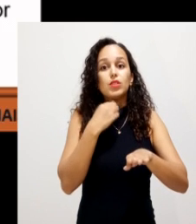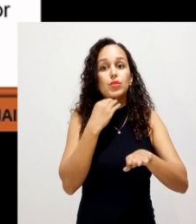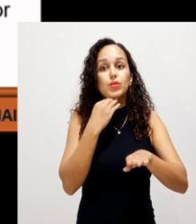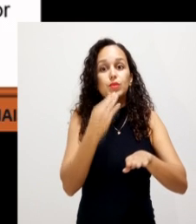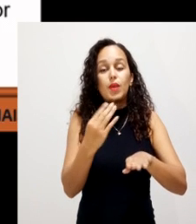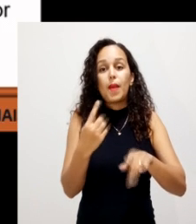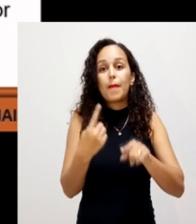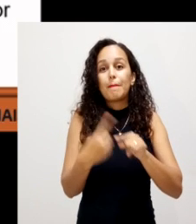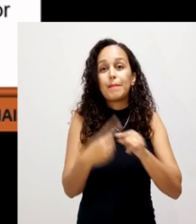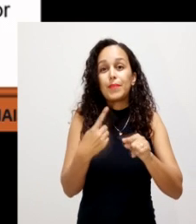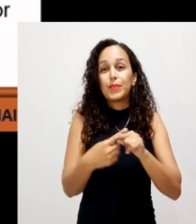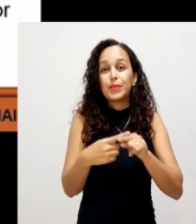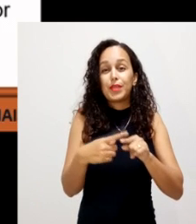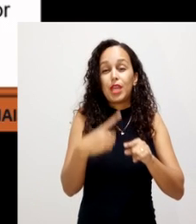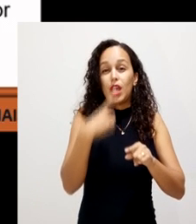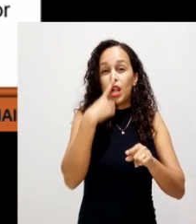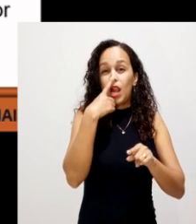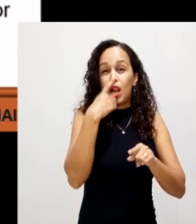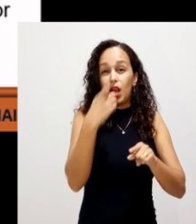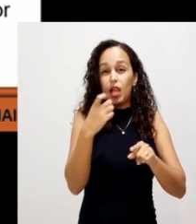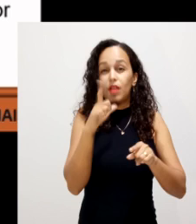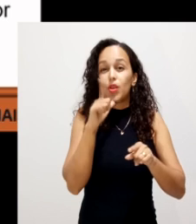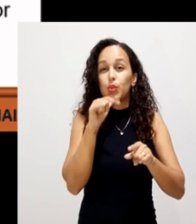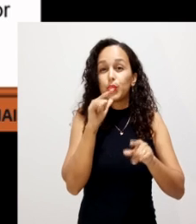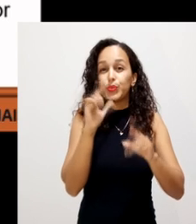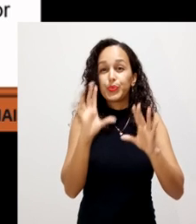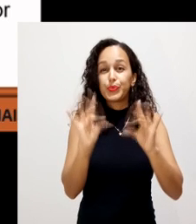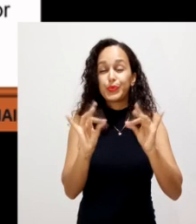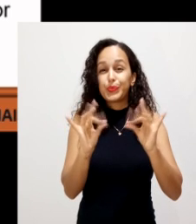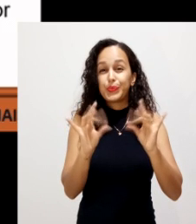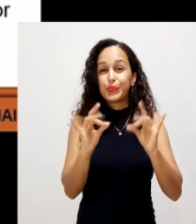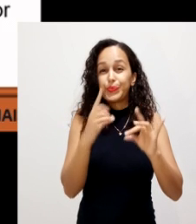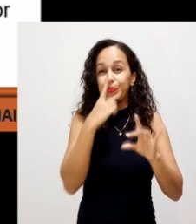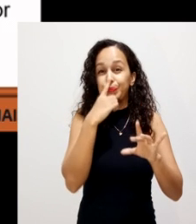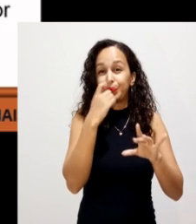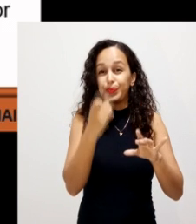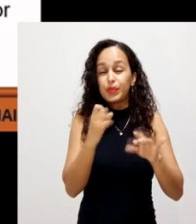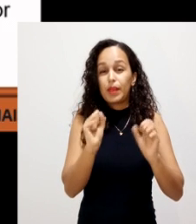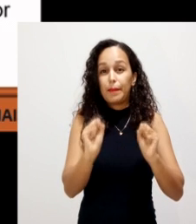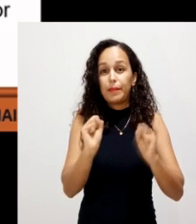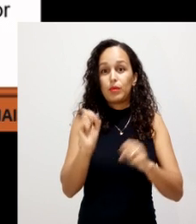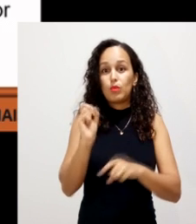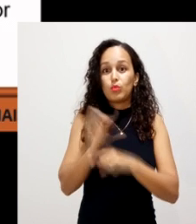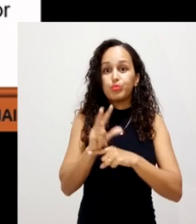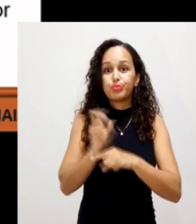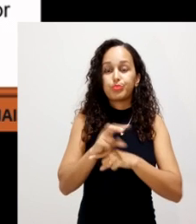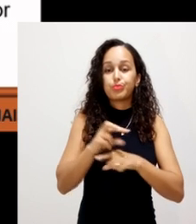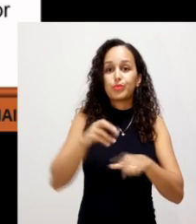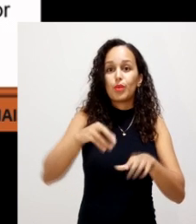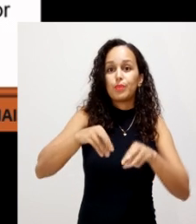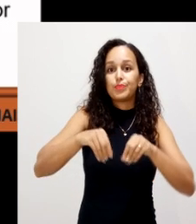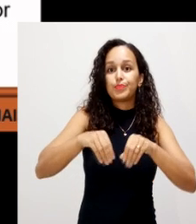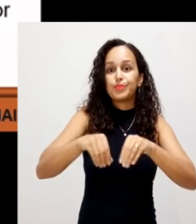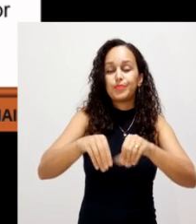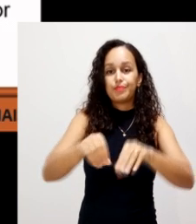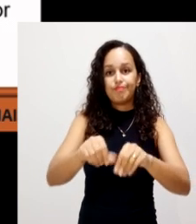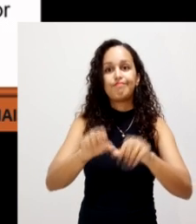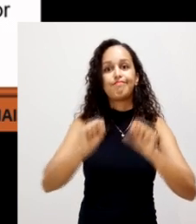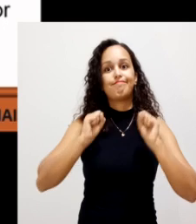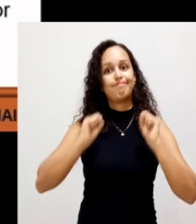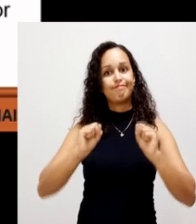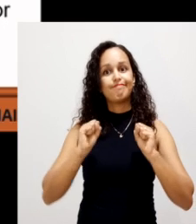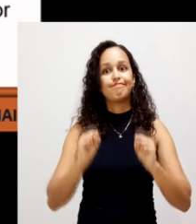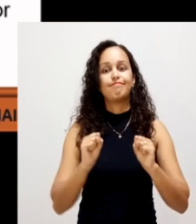drenagem, muitas vezes, do chorume que é produzido nesse processo e acabar contaminando o solo. também, quando fazer o